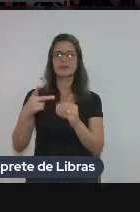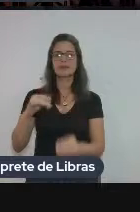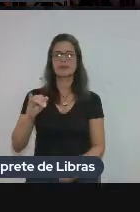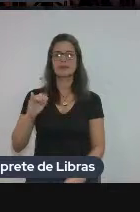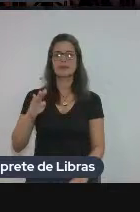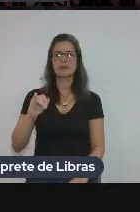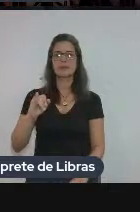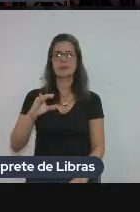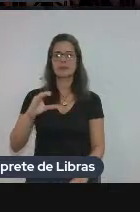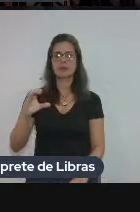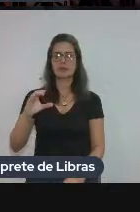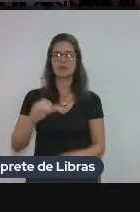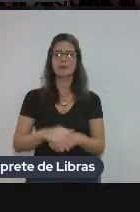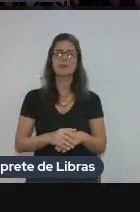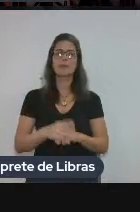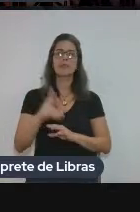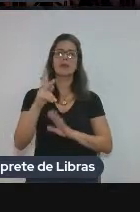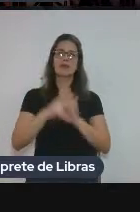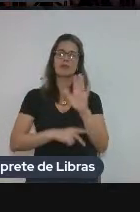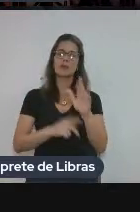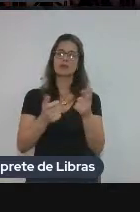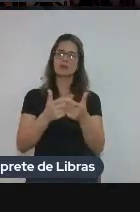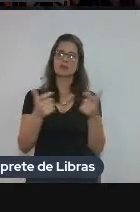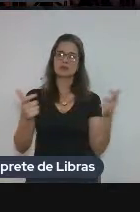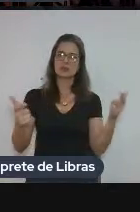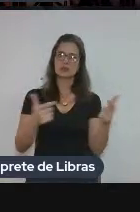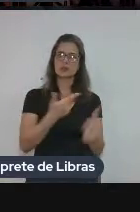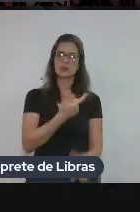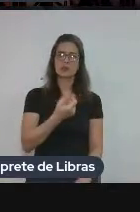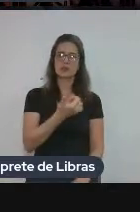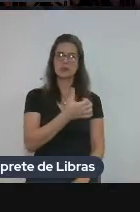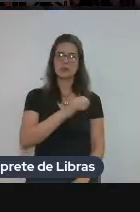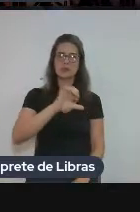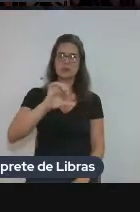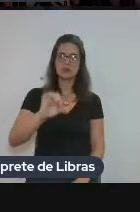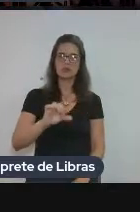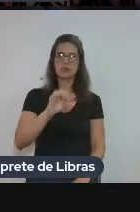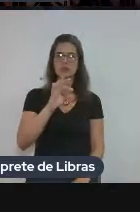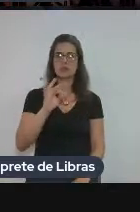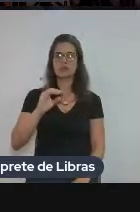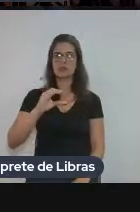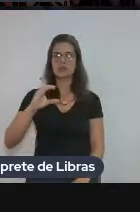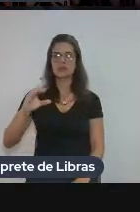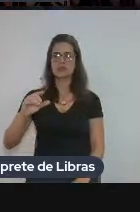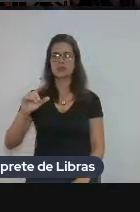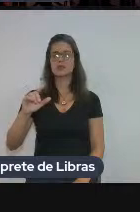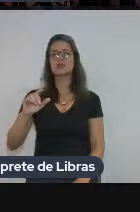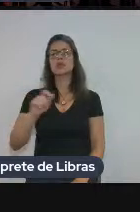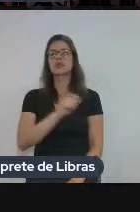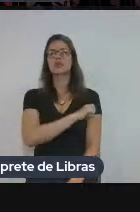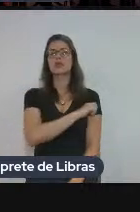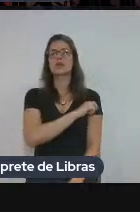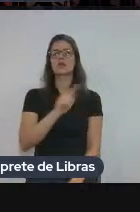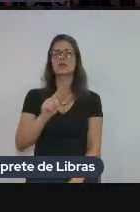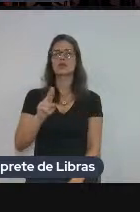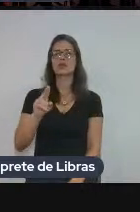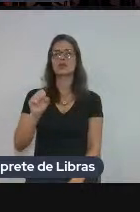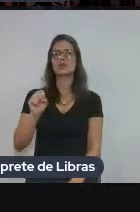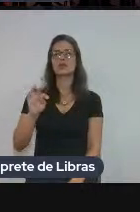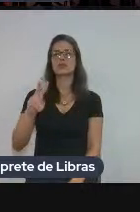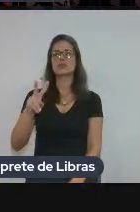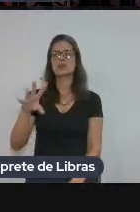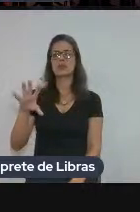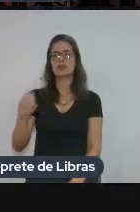por favor. E aí, o projeto foi ampliado em 2019 com o PCC do Gustavo, né? Ele coletou mais fichas para o